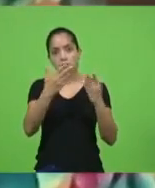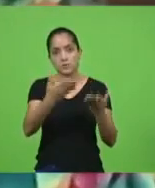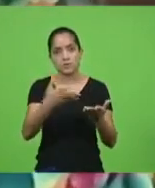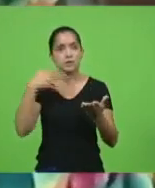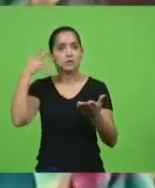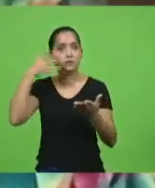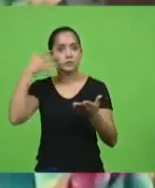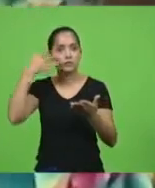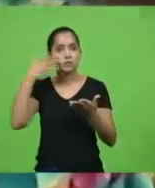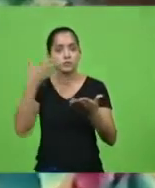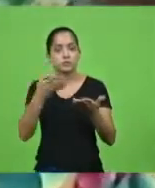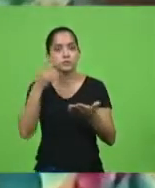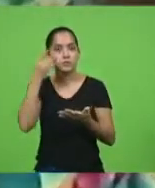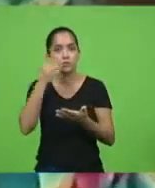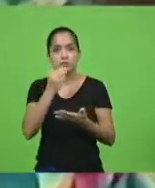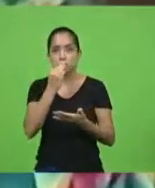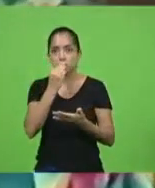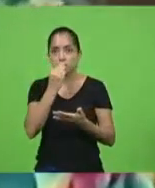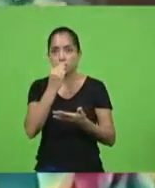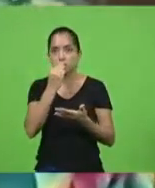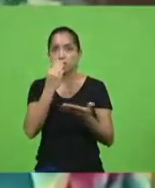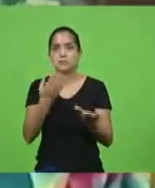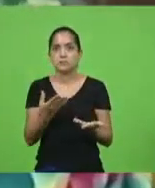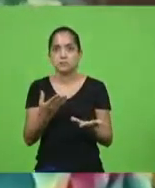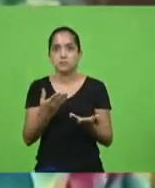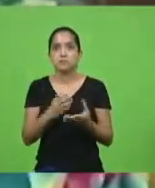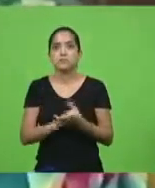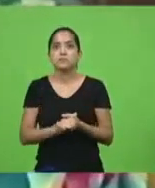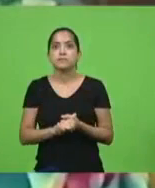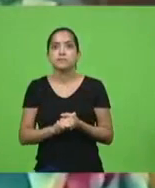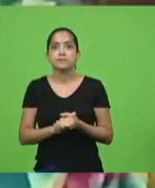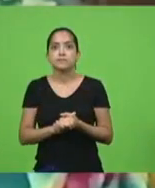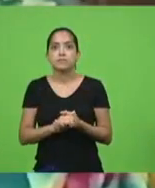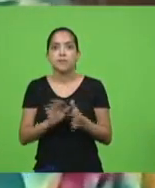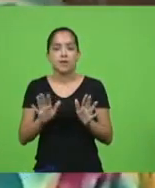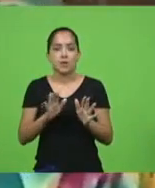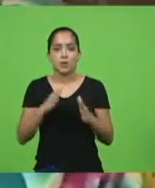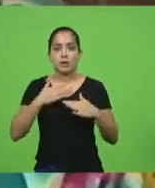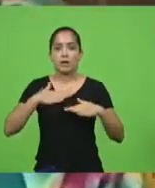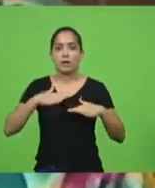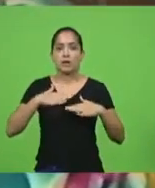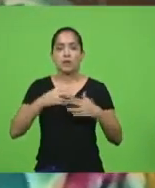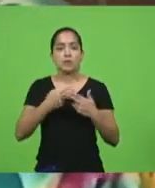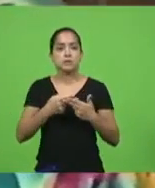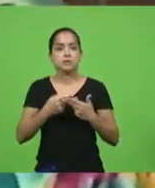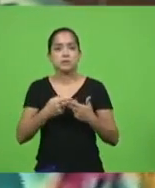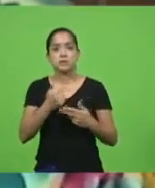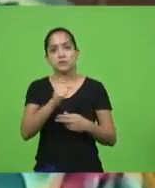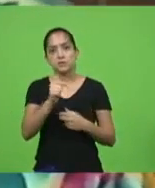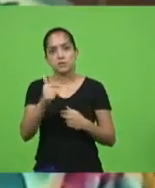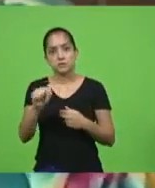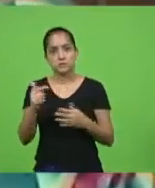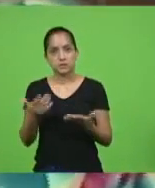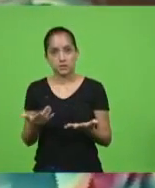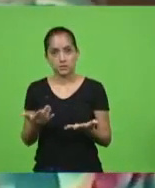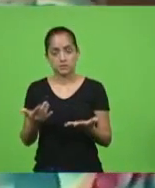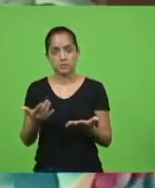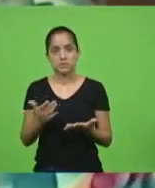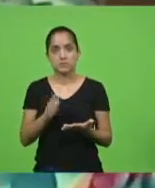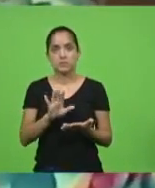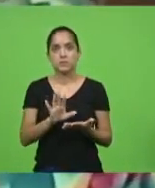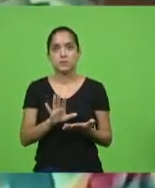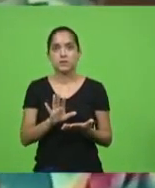Moacir Sopelso, apesar de que ele falou com muita classe, com muita calma, eu já não tenho mais essa classe, já não tenho mais essa calma, né,